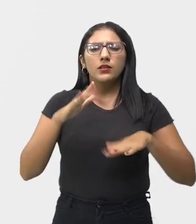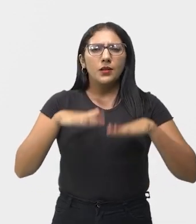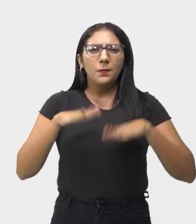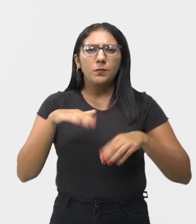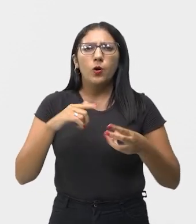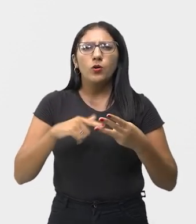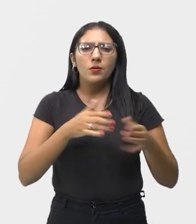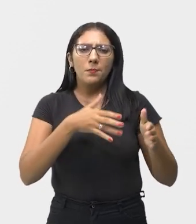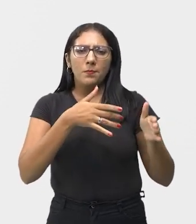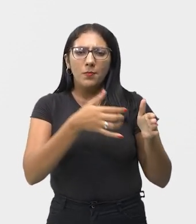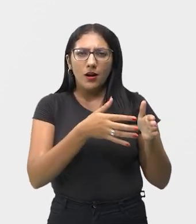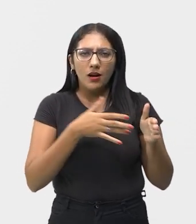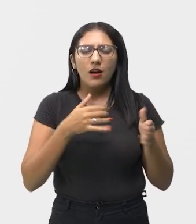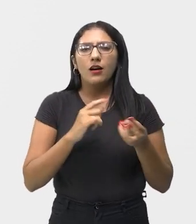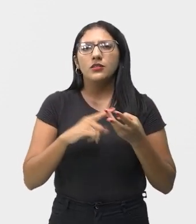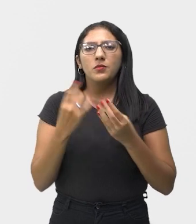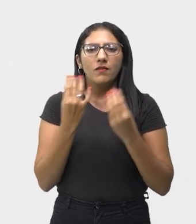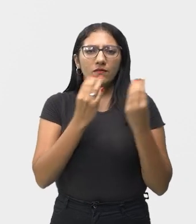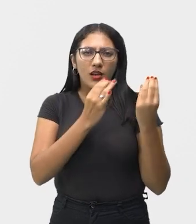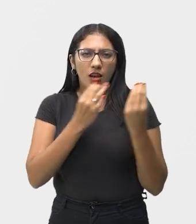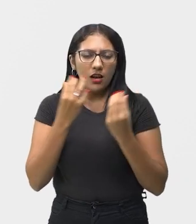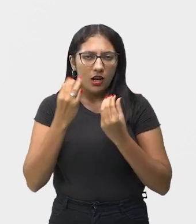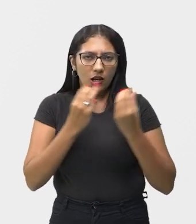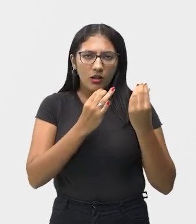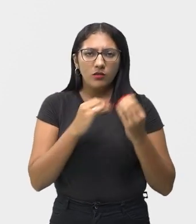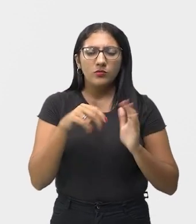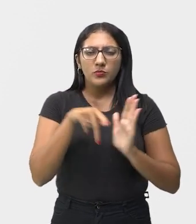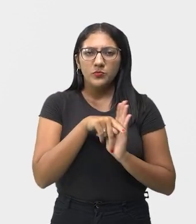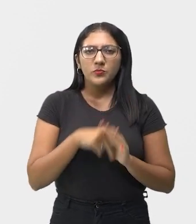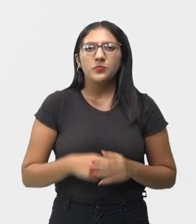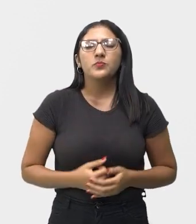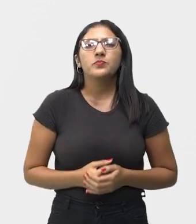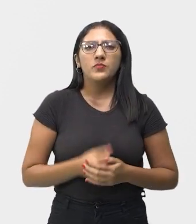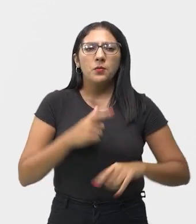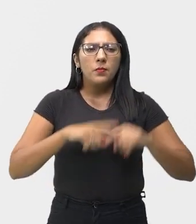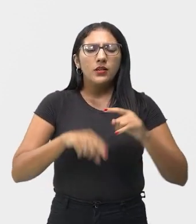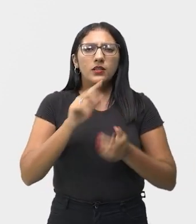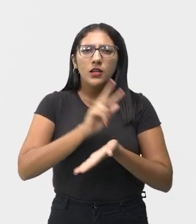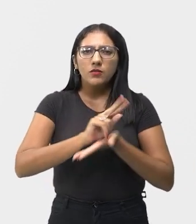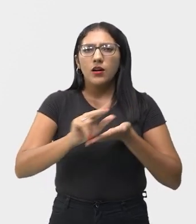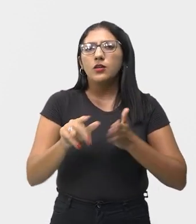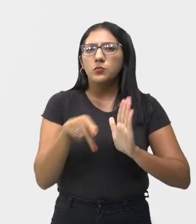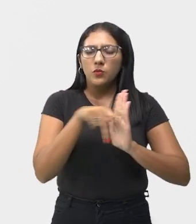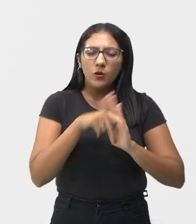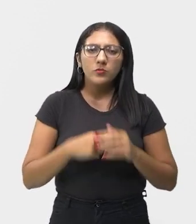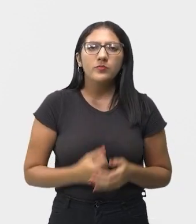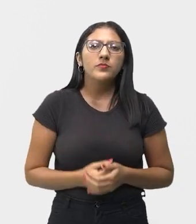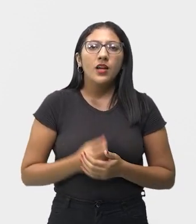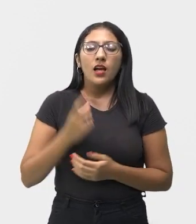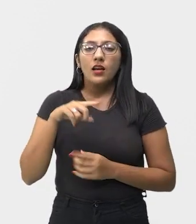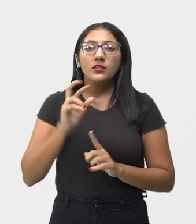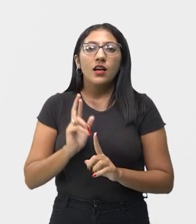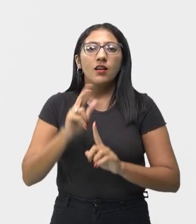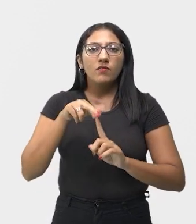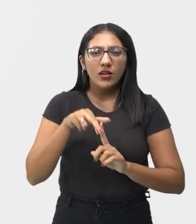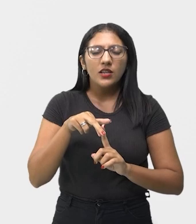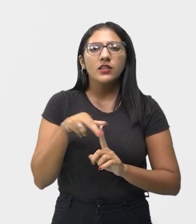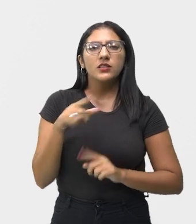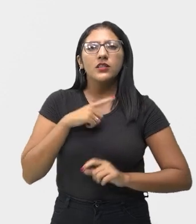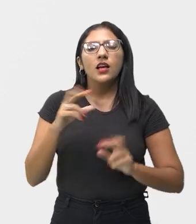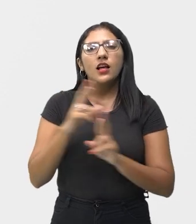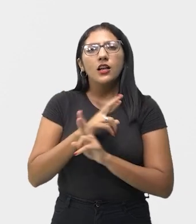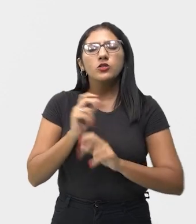a harpa, a sítara e a flauta. Continuando, as referências iconográficas, né? Continuando,